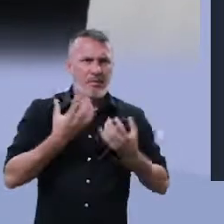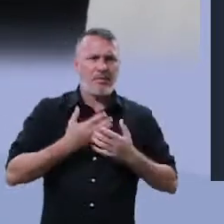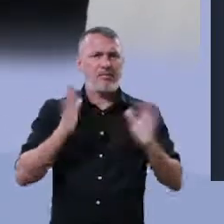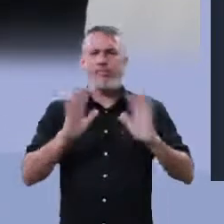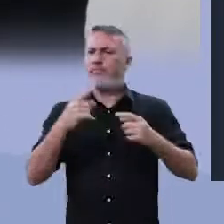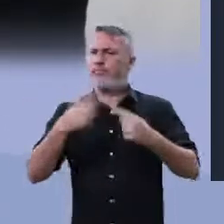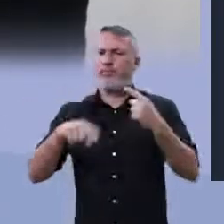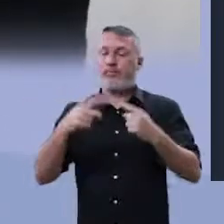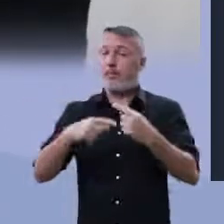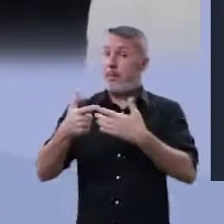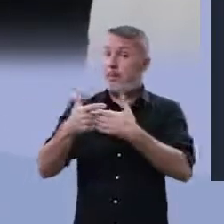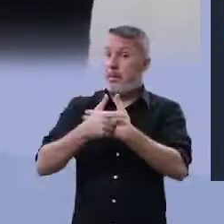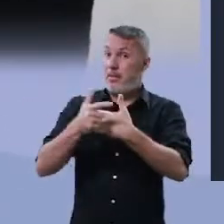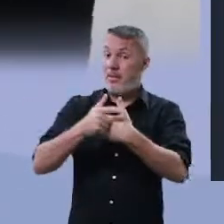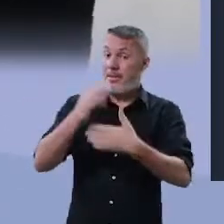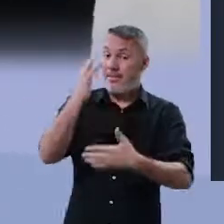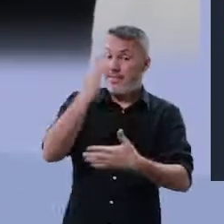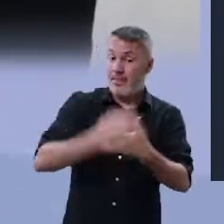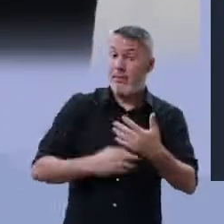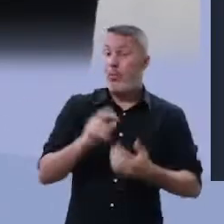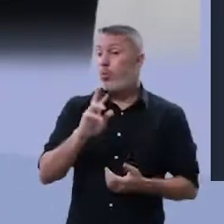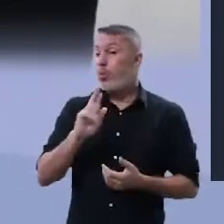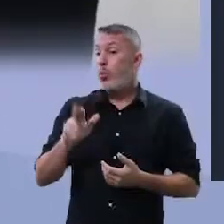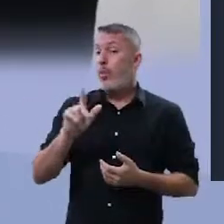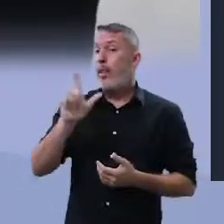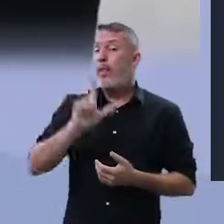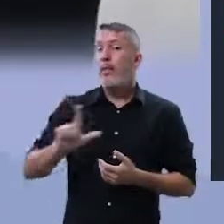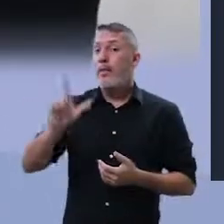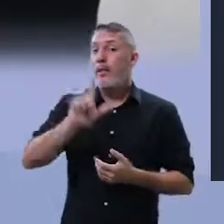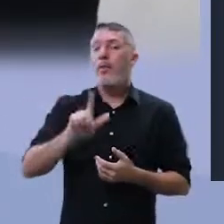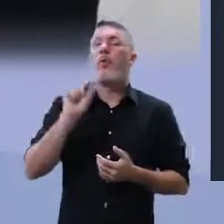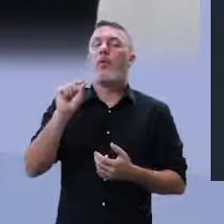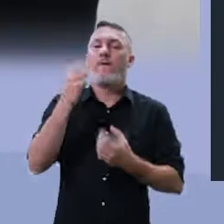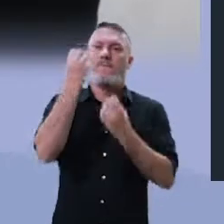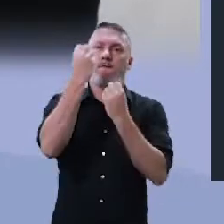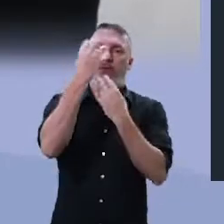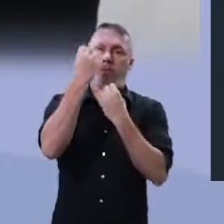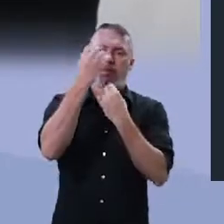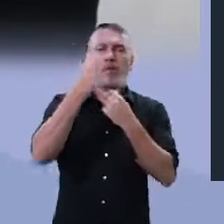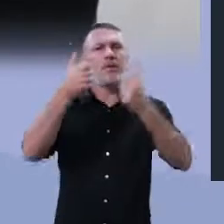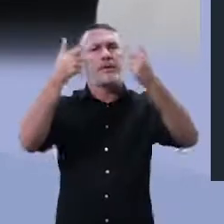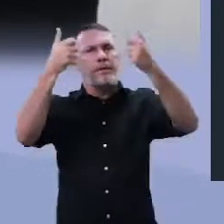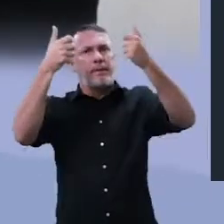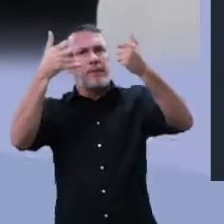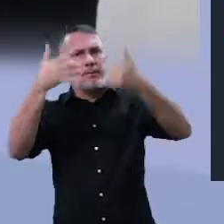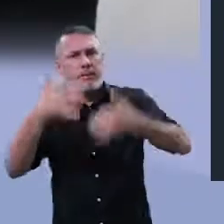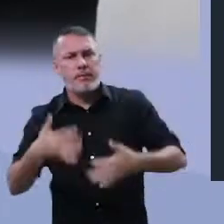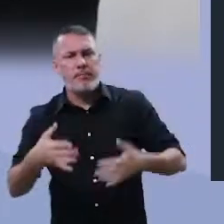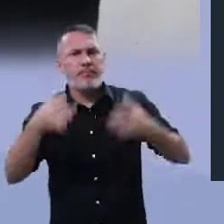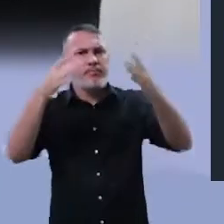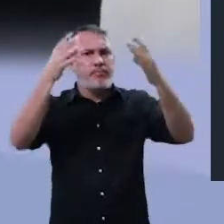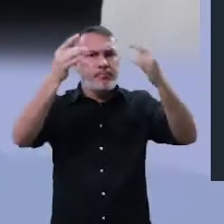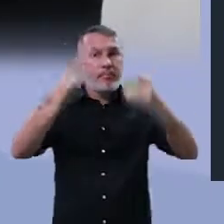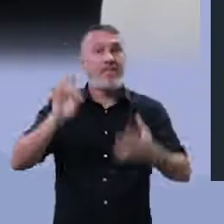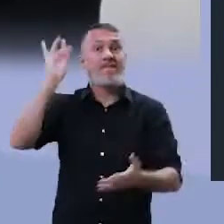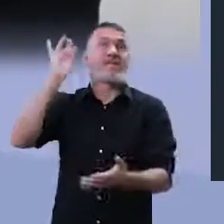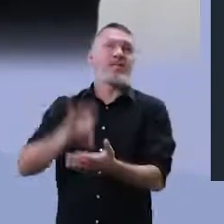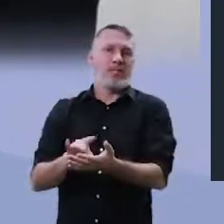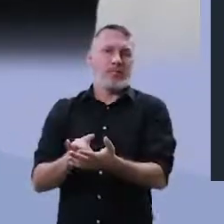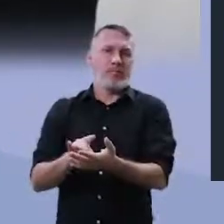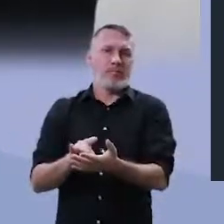De forma alguma. Então, o papel do texto não literário é informar, explicar a